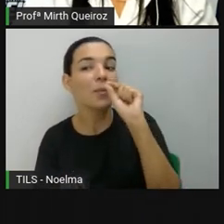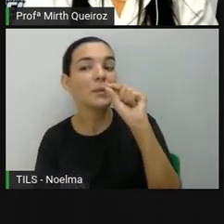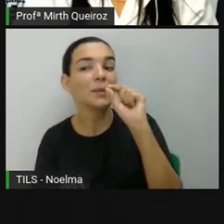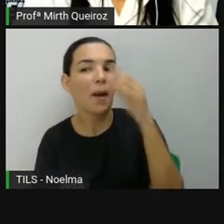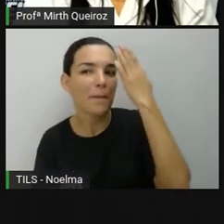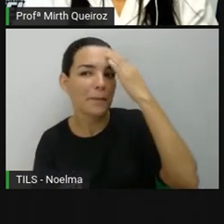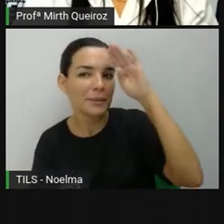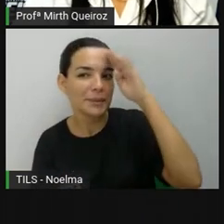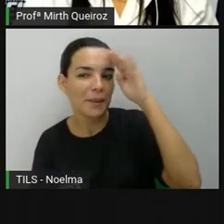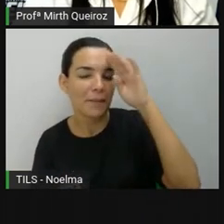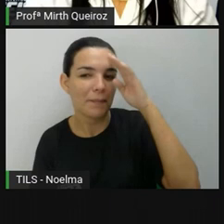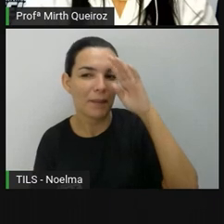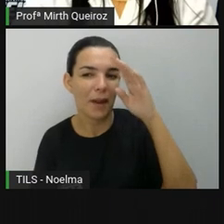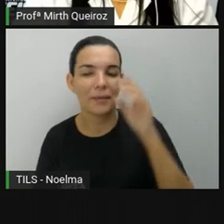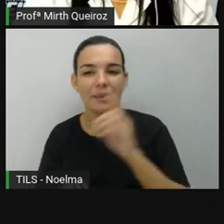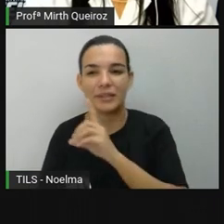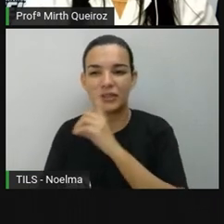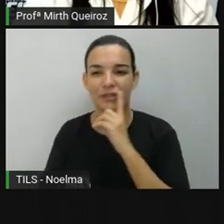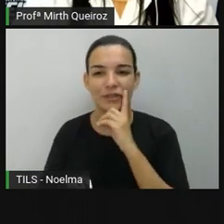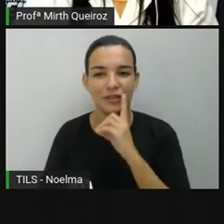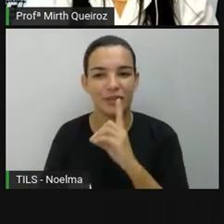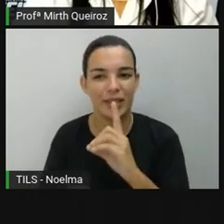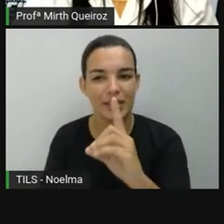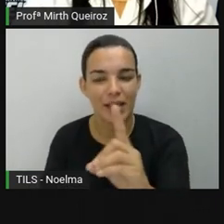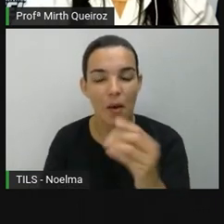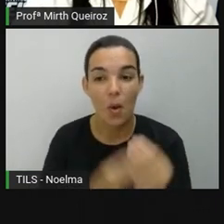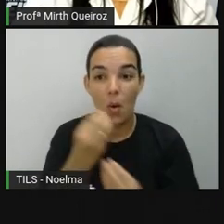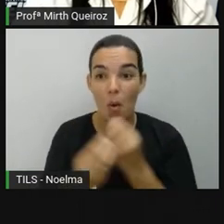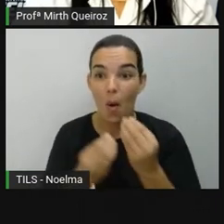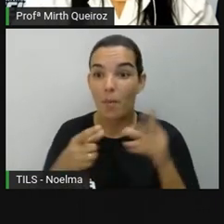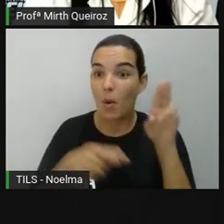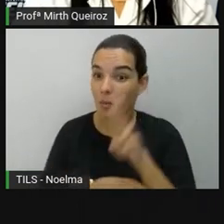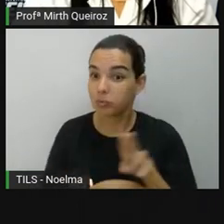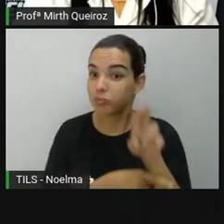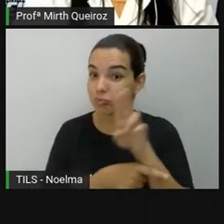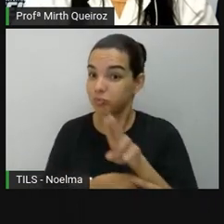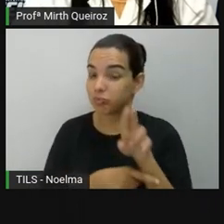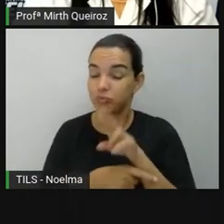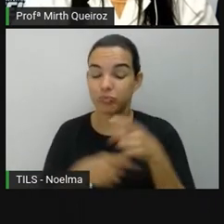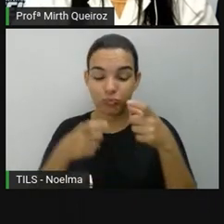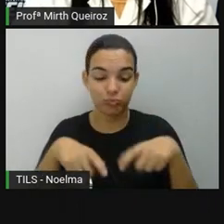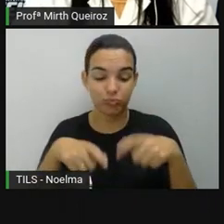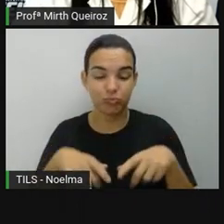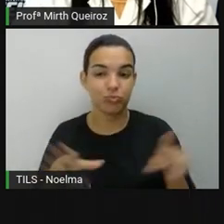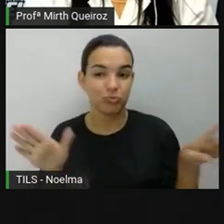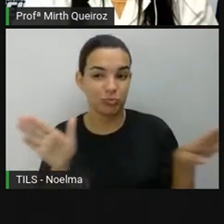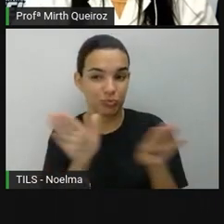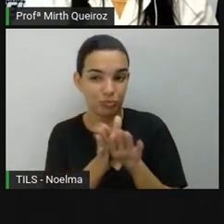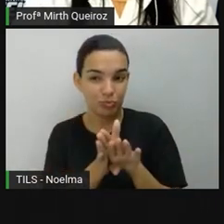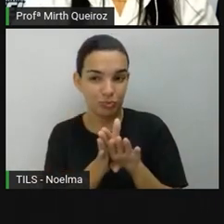cardeais e como a gente utiliza esses pontos cardeais para a gente se localizar.